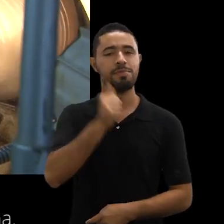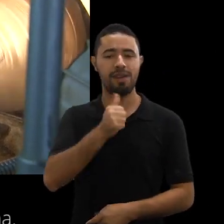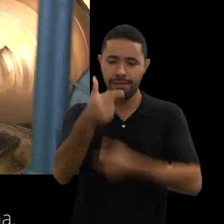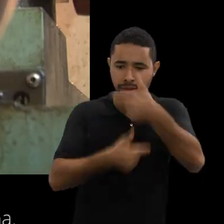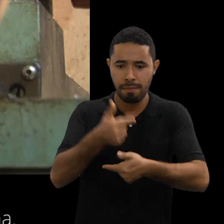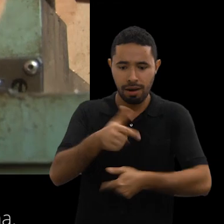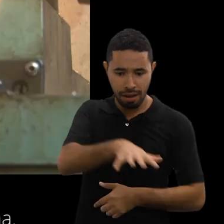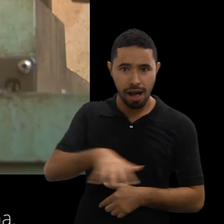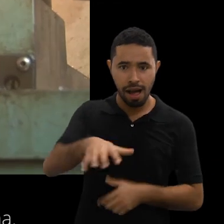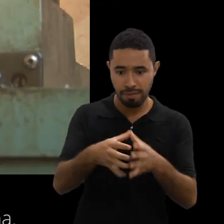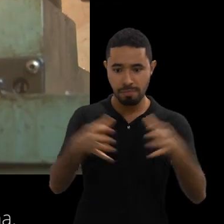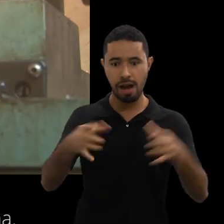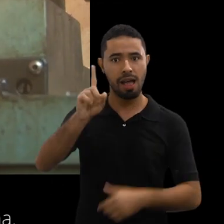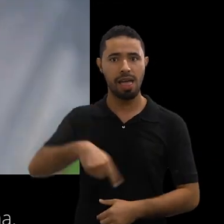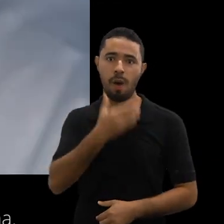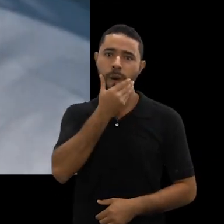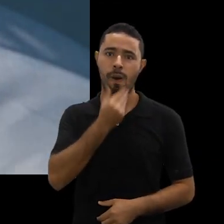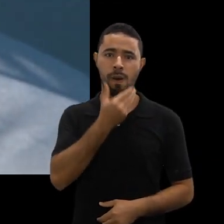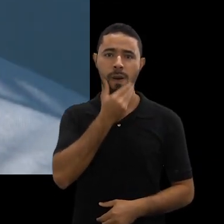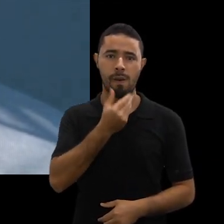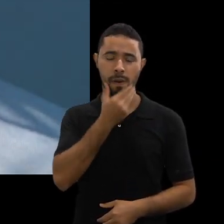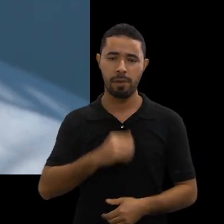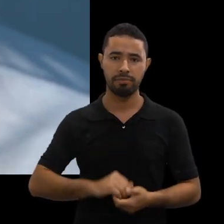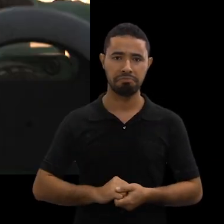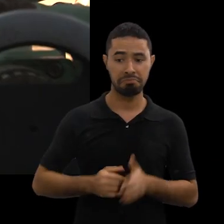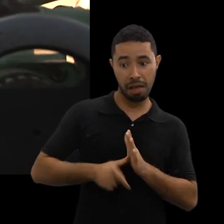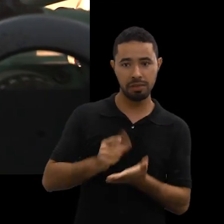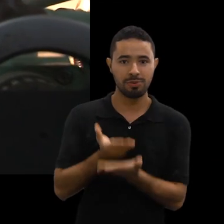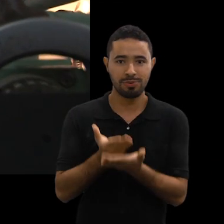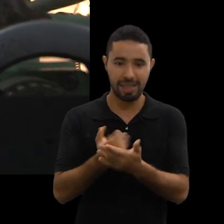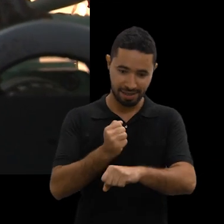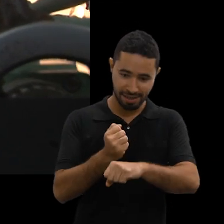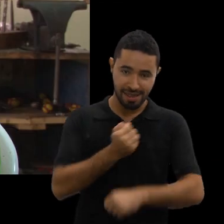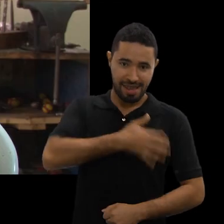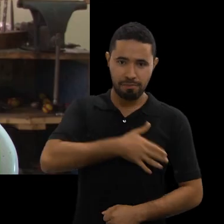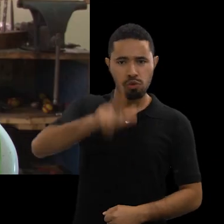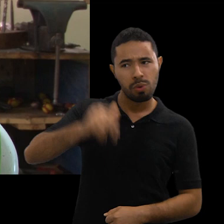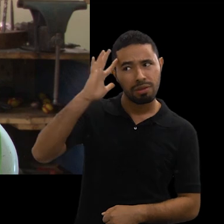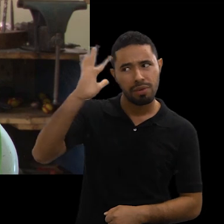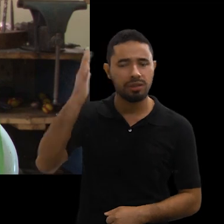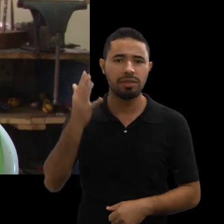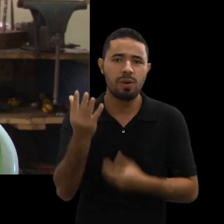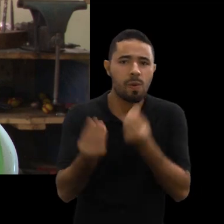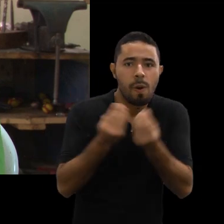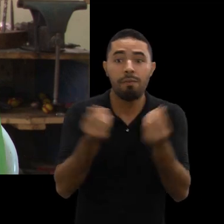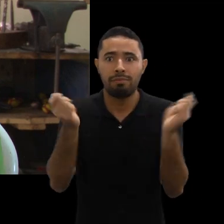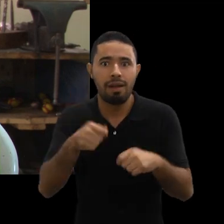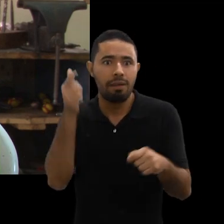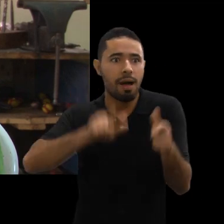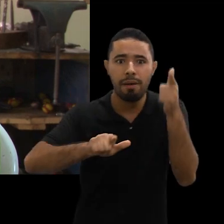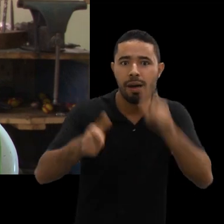vivenciando uma profissão masculina. Antes de eu entrar no Instituto, eu não imaginaria que eu iria poder